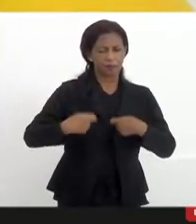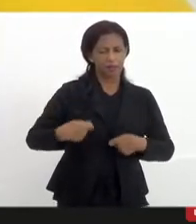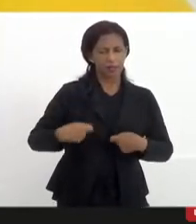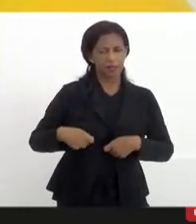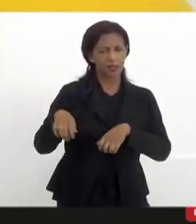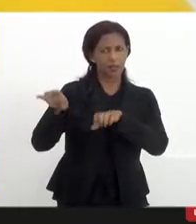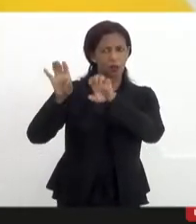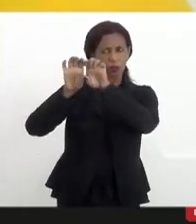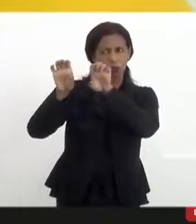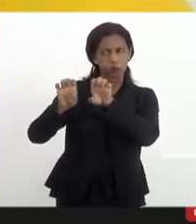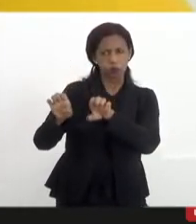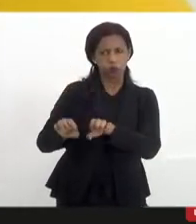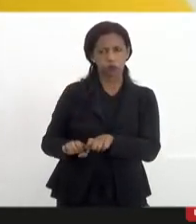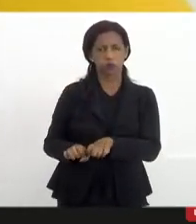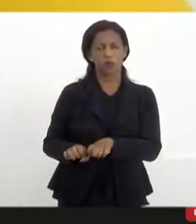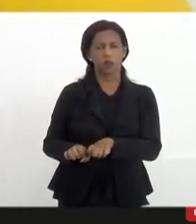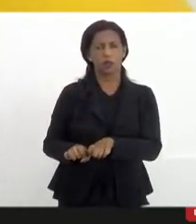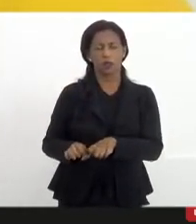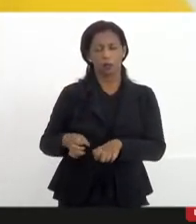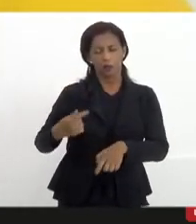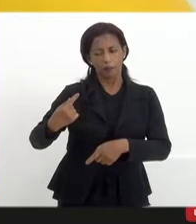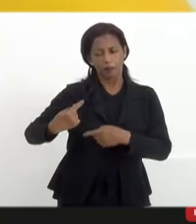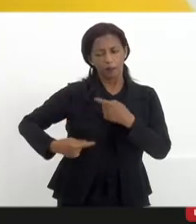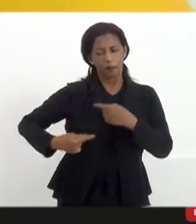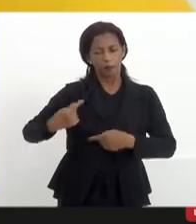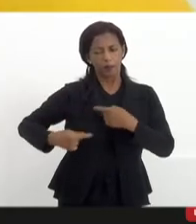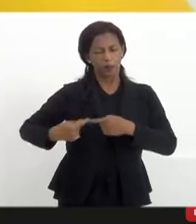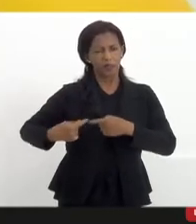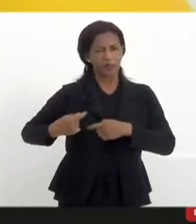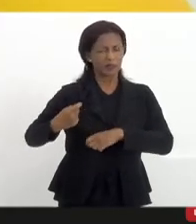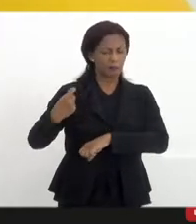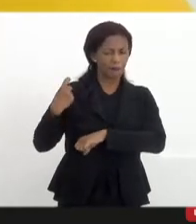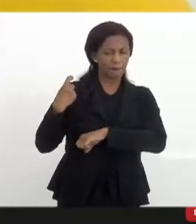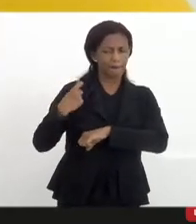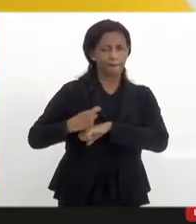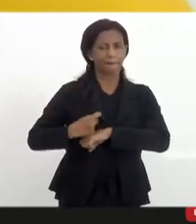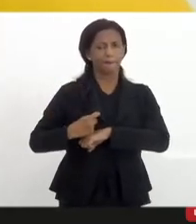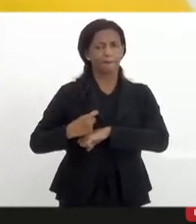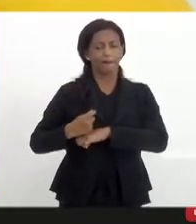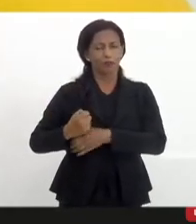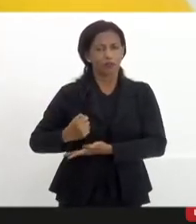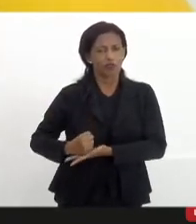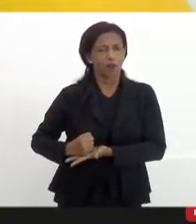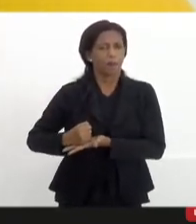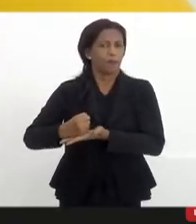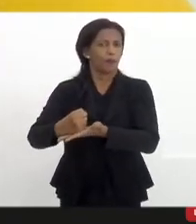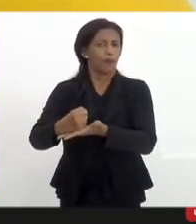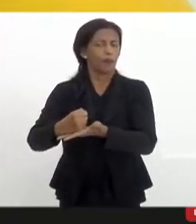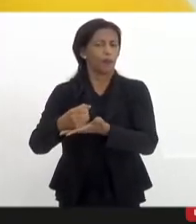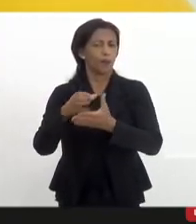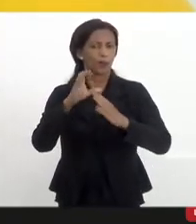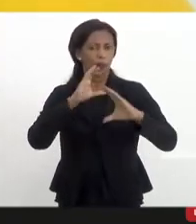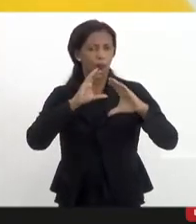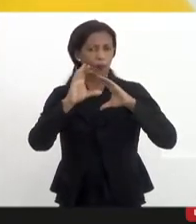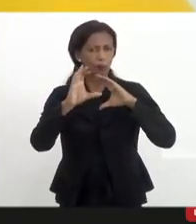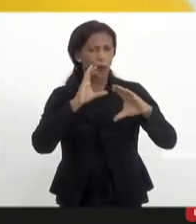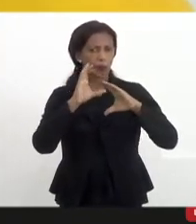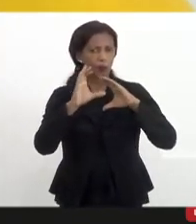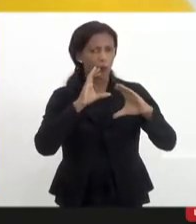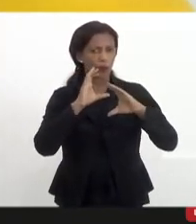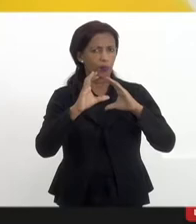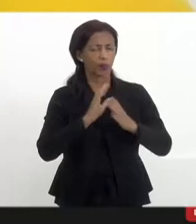uma política pública mais consistente de apoio à comunicação comunitária,